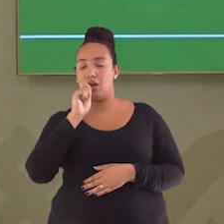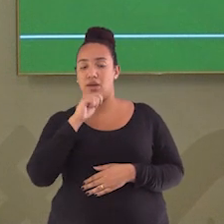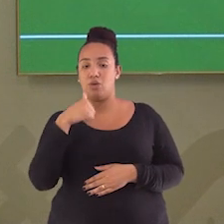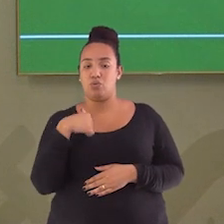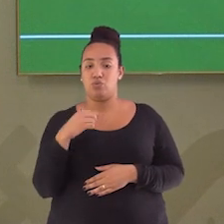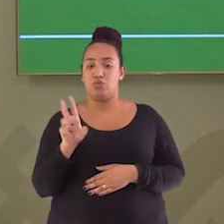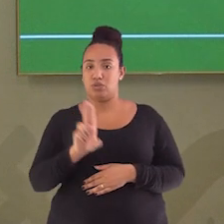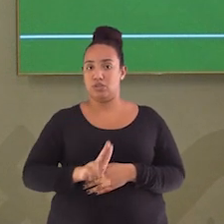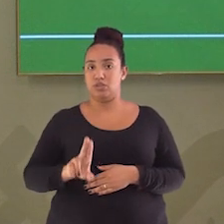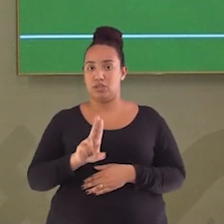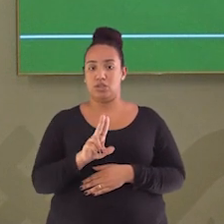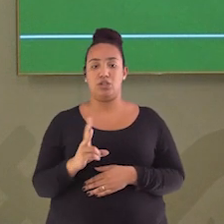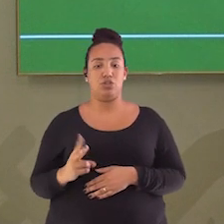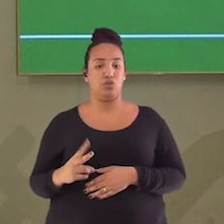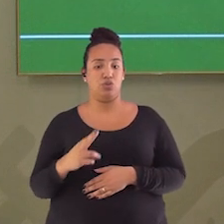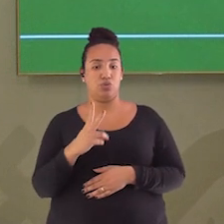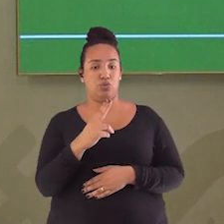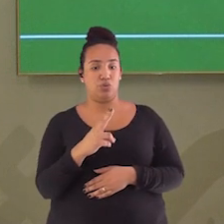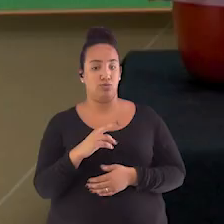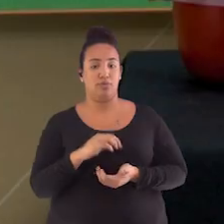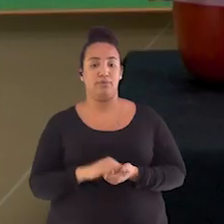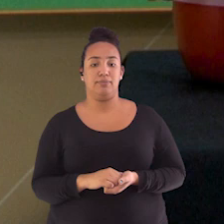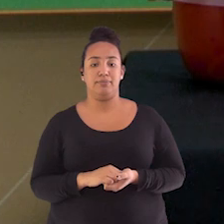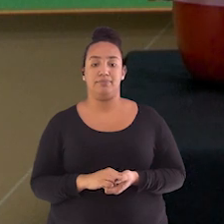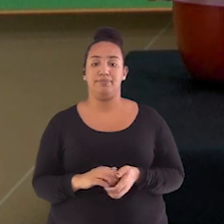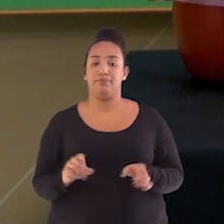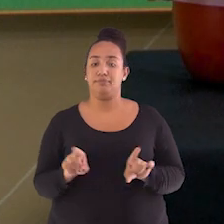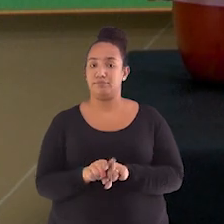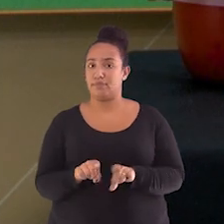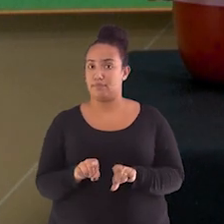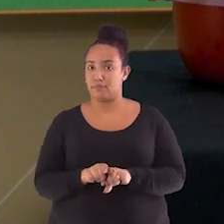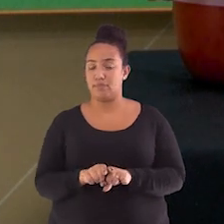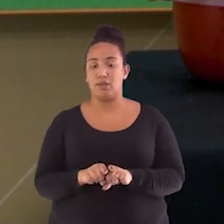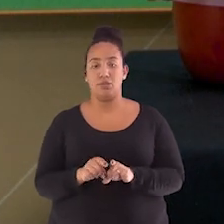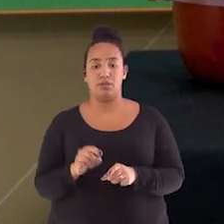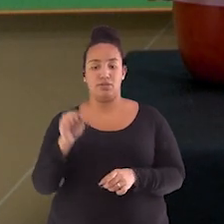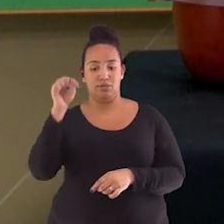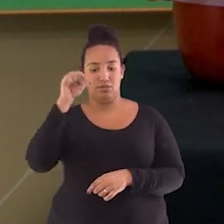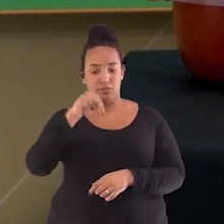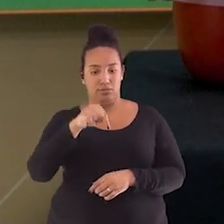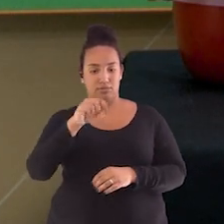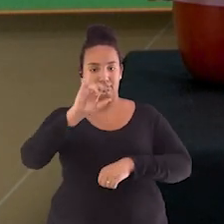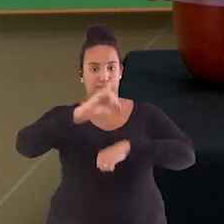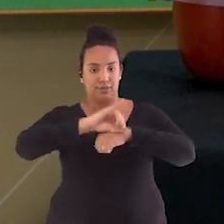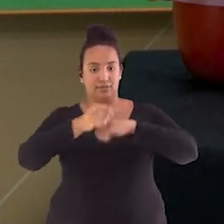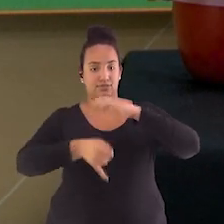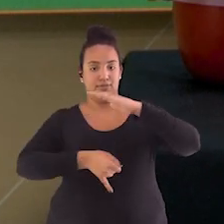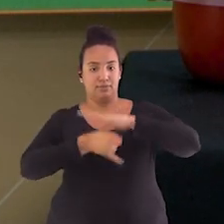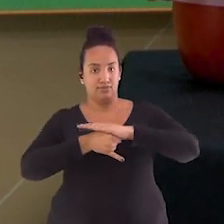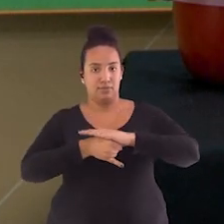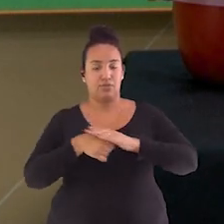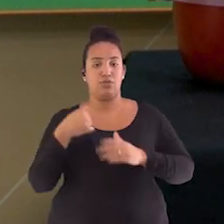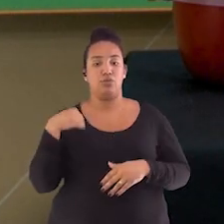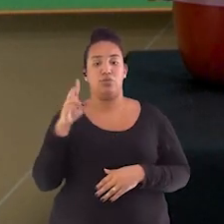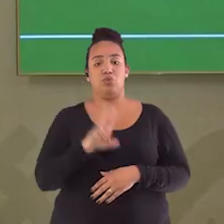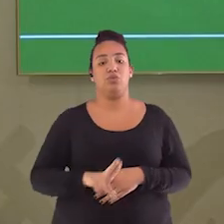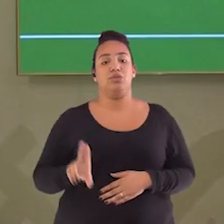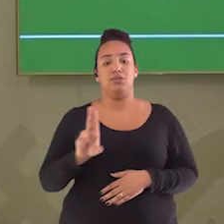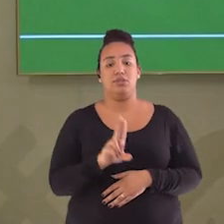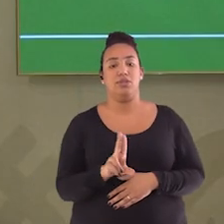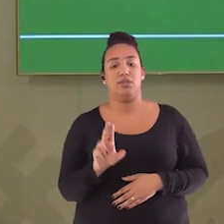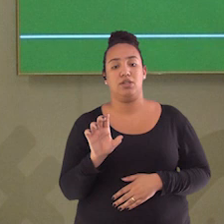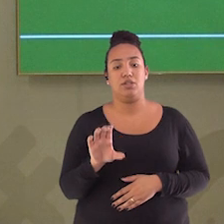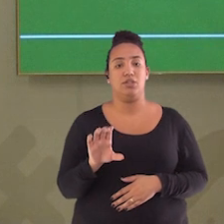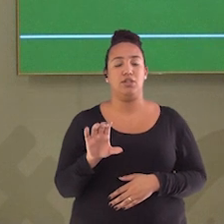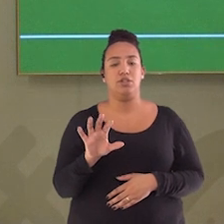eu também perfurei a parte inferior deles, no caso do 1 e do 2, com a chave, que no meu caso aqui é uma chave Philips.